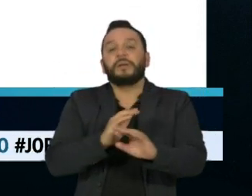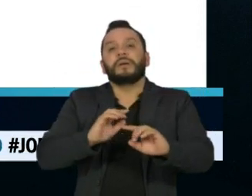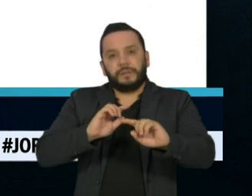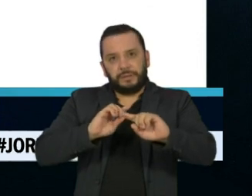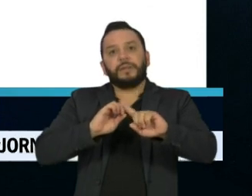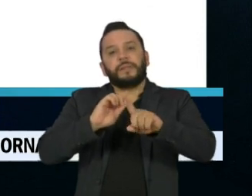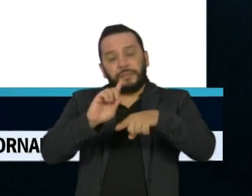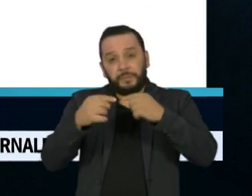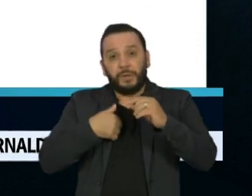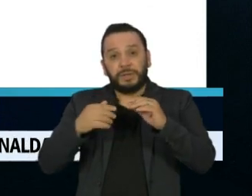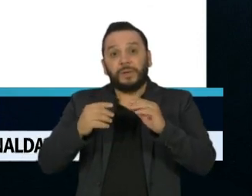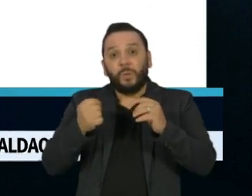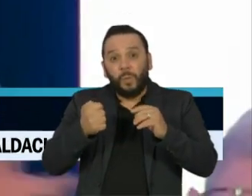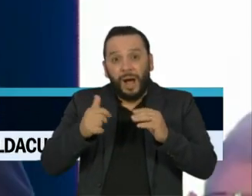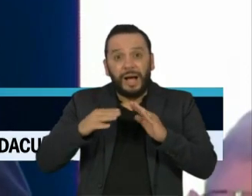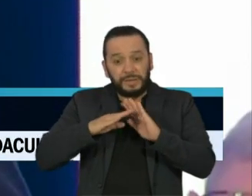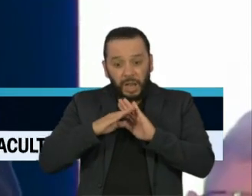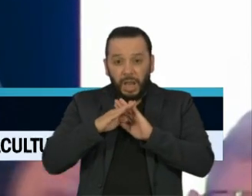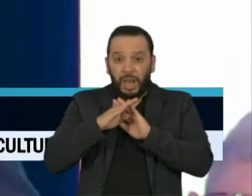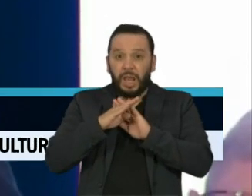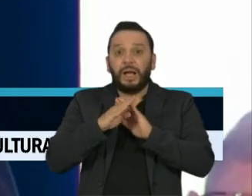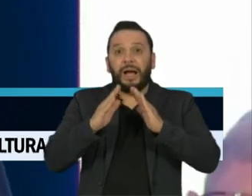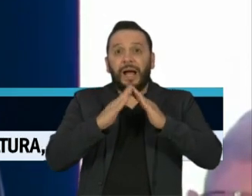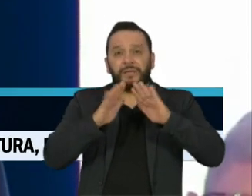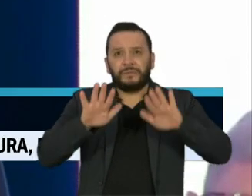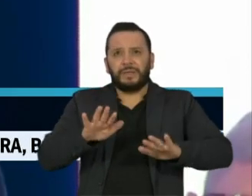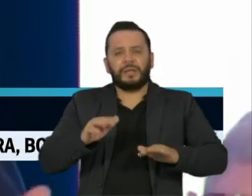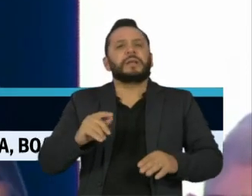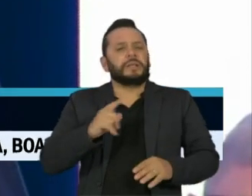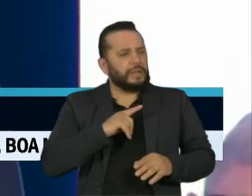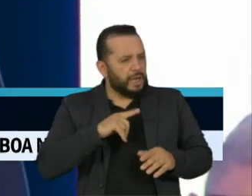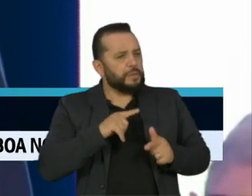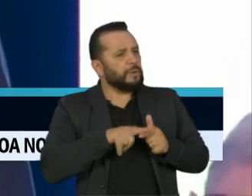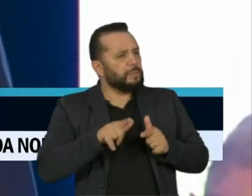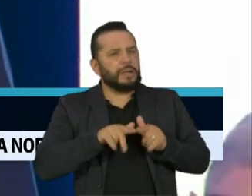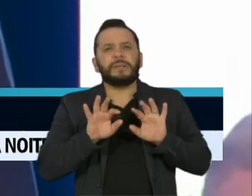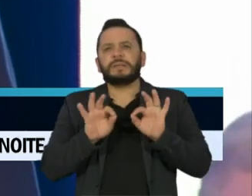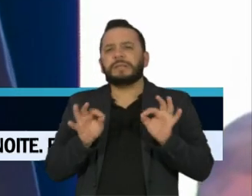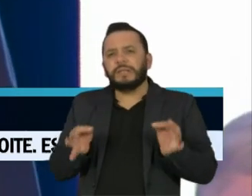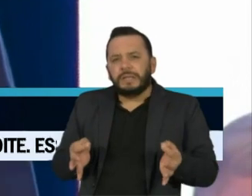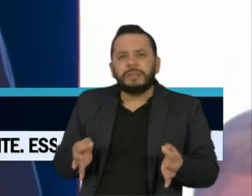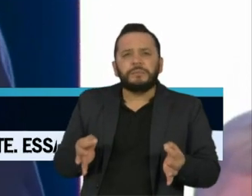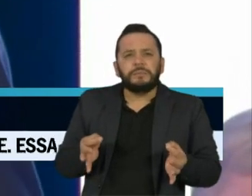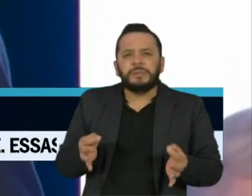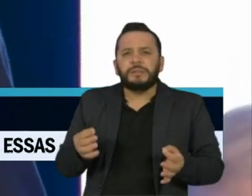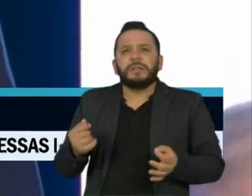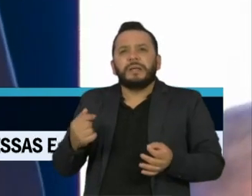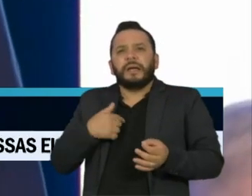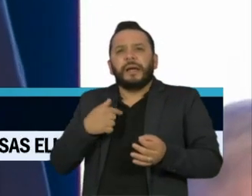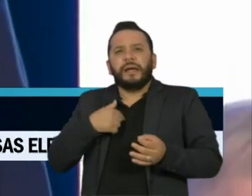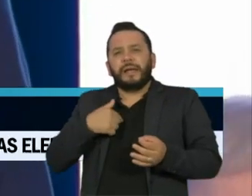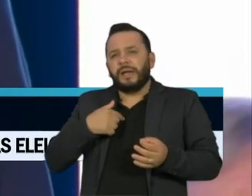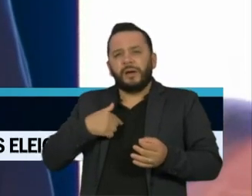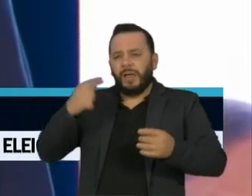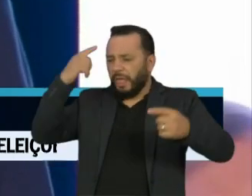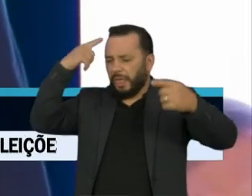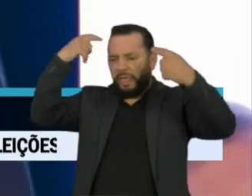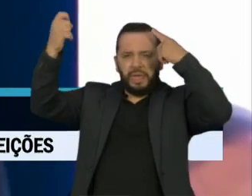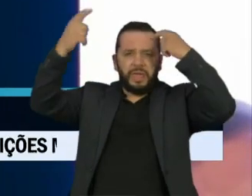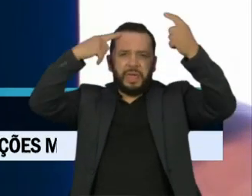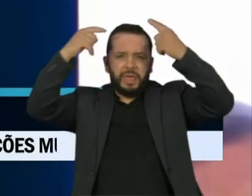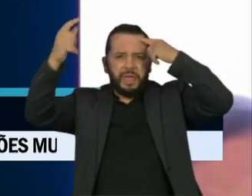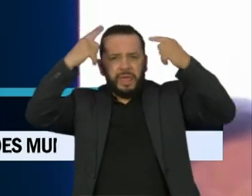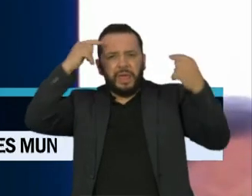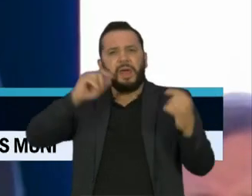outra fala no dia 10. Temos um momento, uma crise, uma pequena crise, né? O mundo me entendia muito mais de fantasia, a questão do